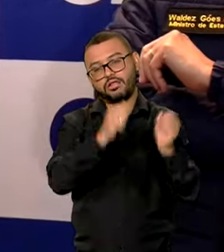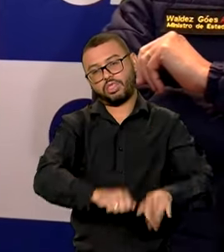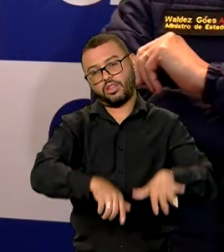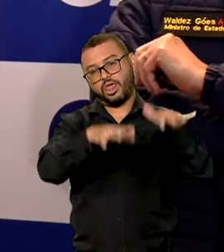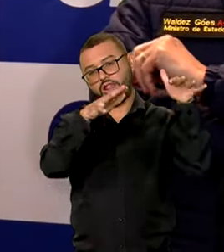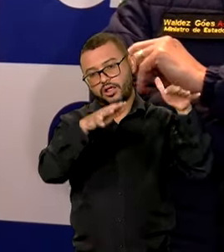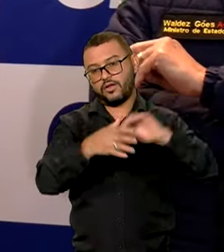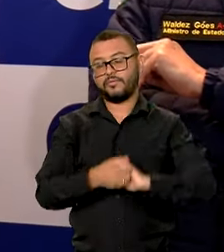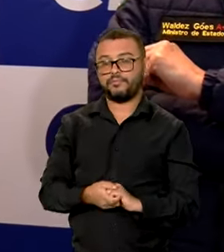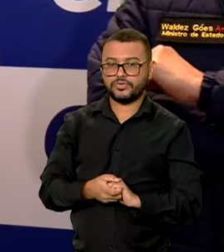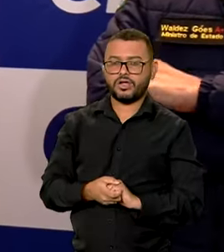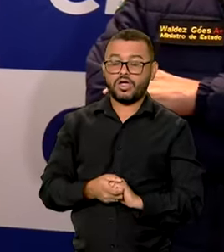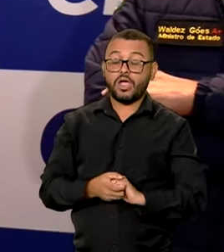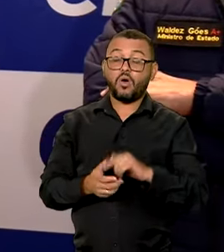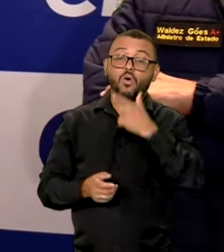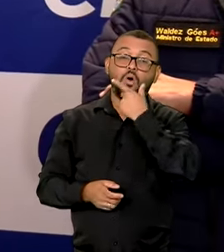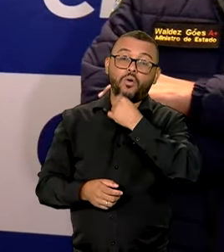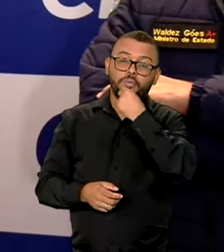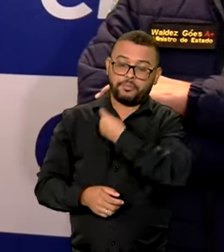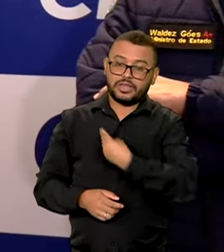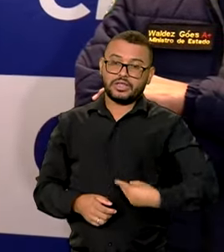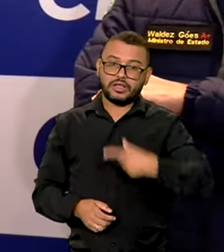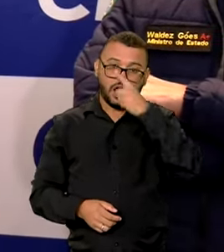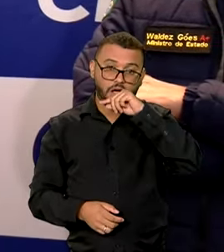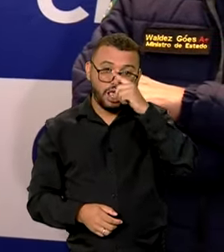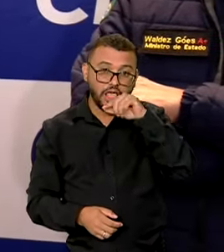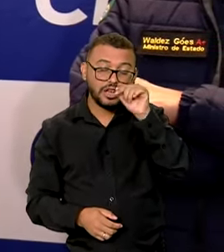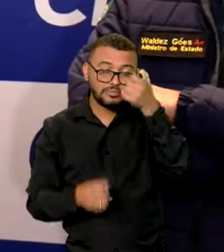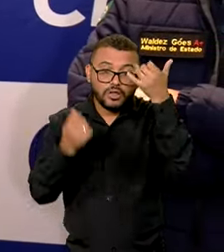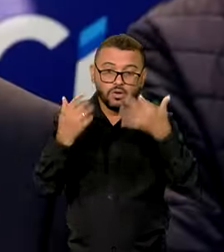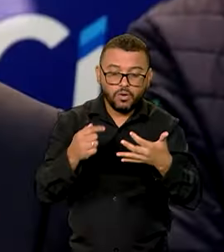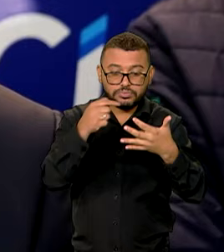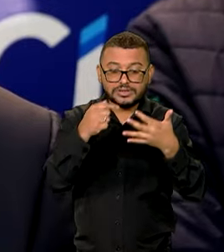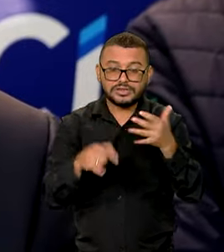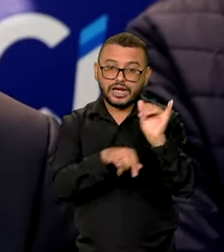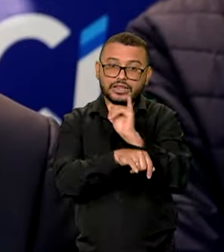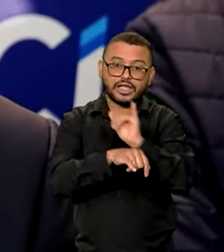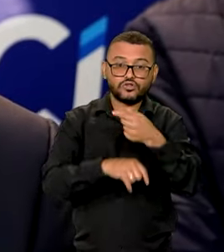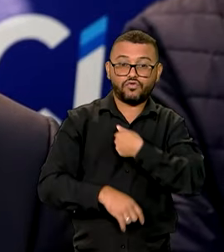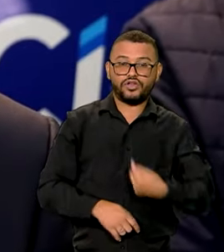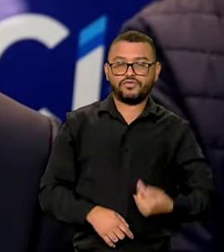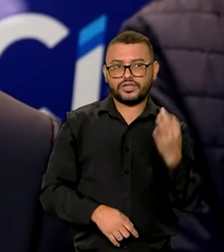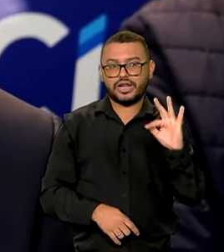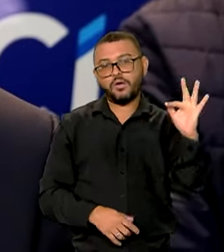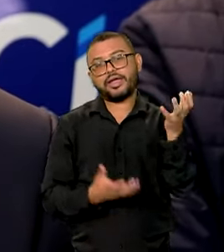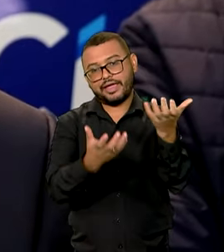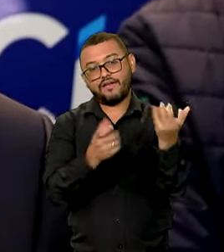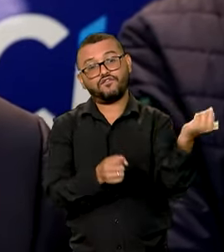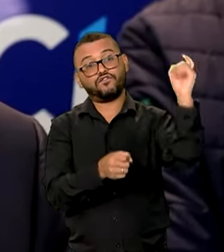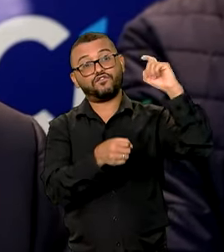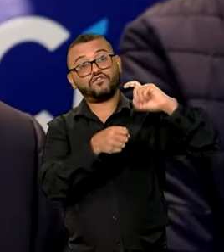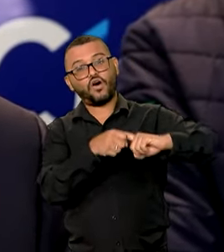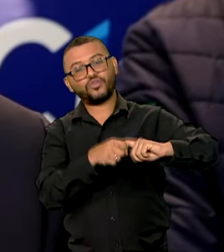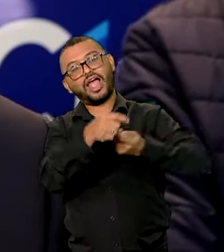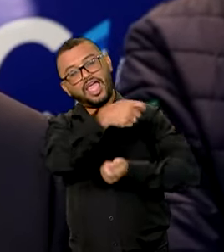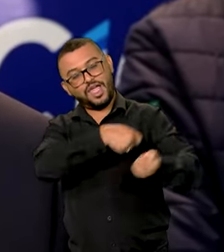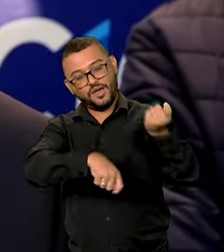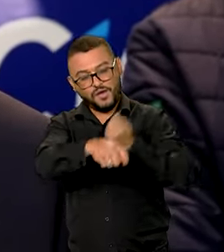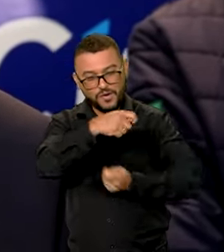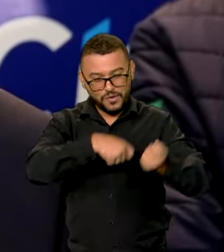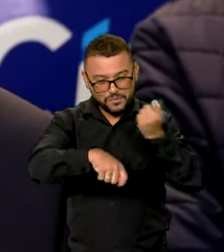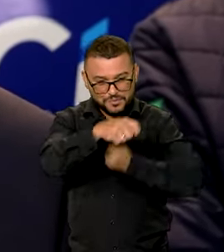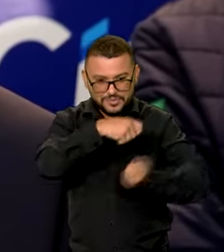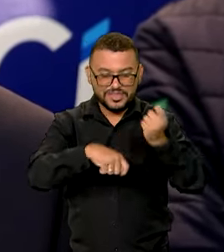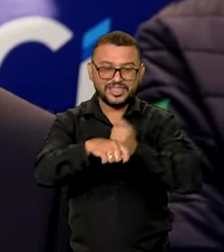Alckmin destacou medidas para o setor já anunciadas pelo governo federal. Recuperar a economia, recuperar as